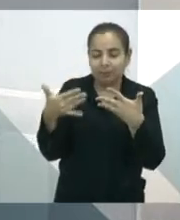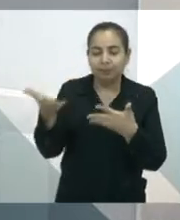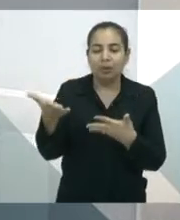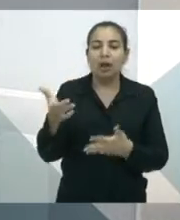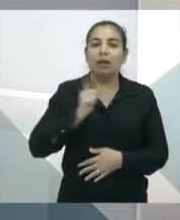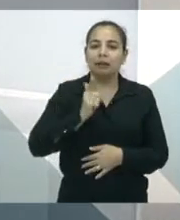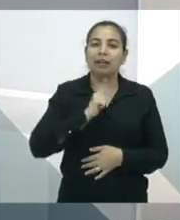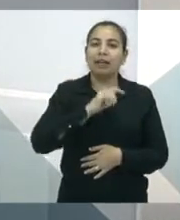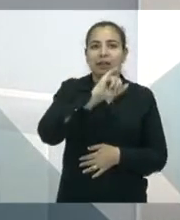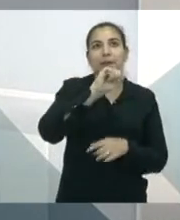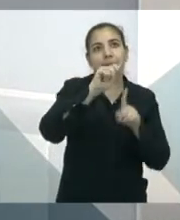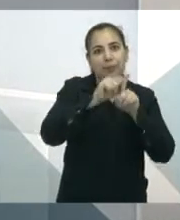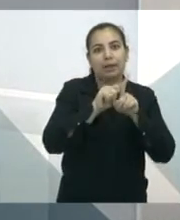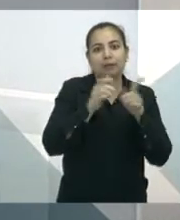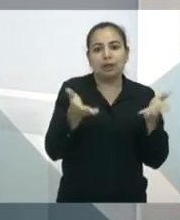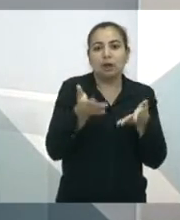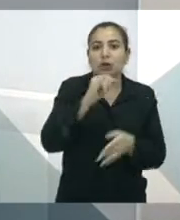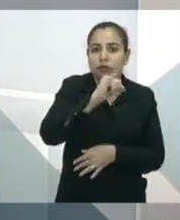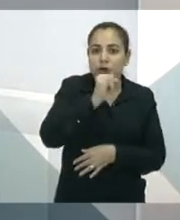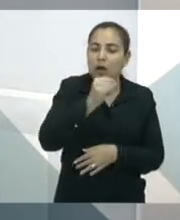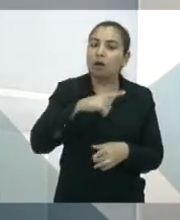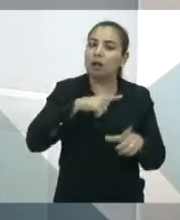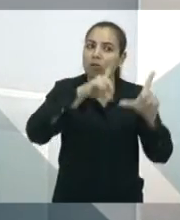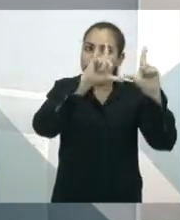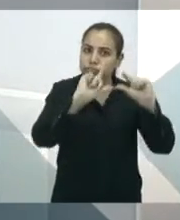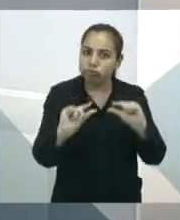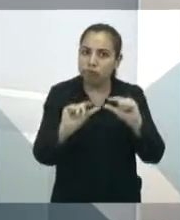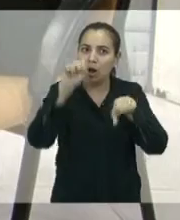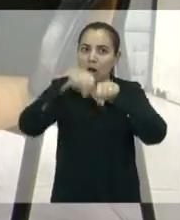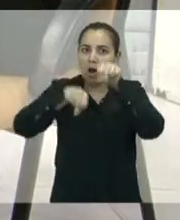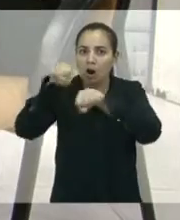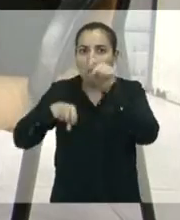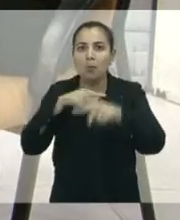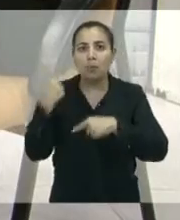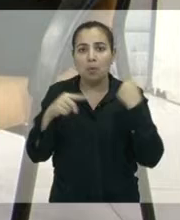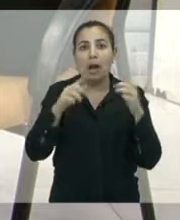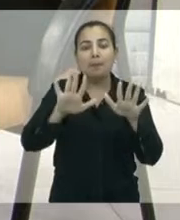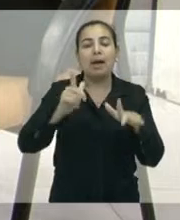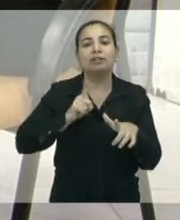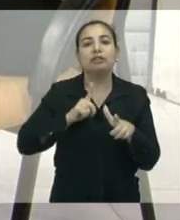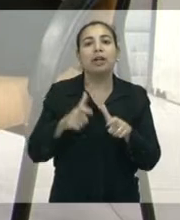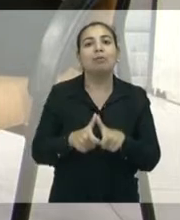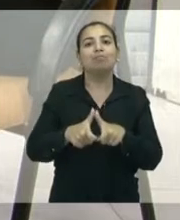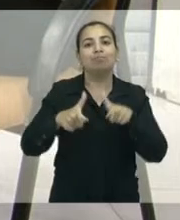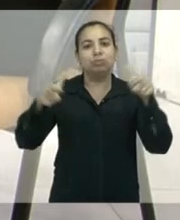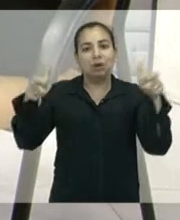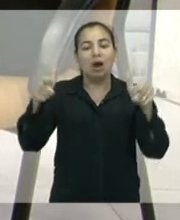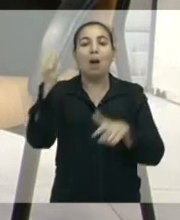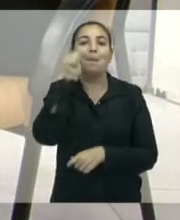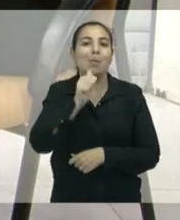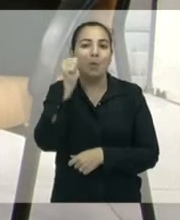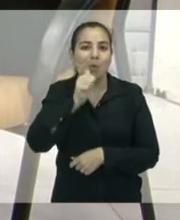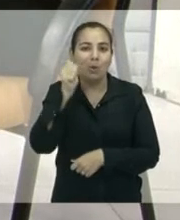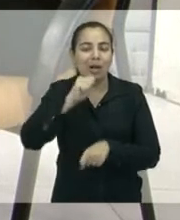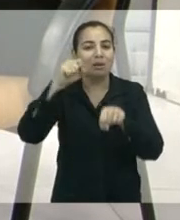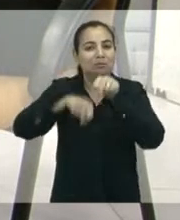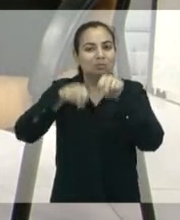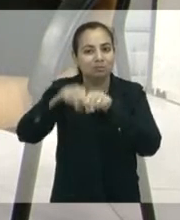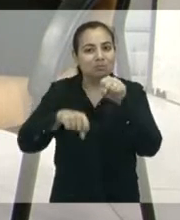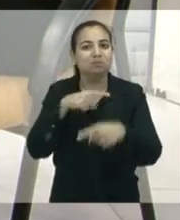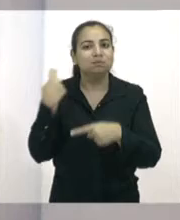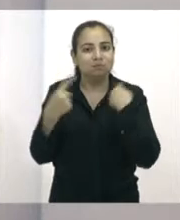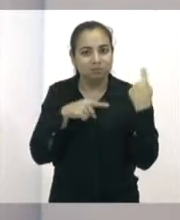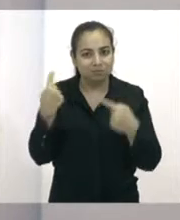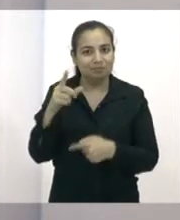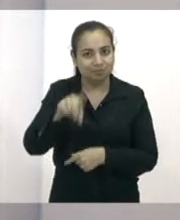mês do ano, em janeiro, teve uma diminuição no número de homicídios, houve um aumento de feminicídios no estado do Ceará. Então,